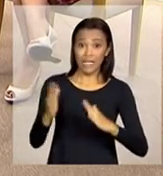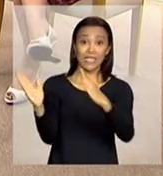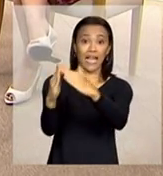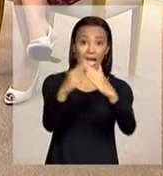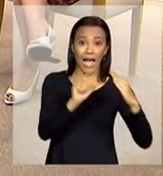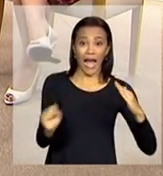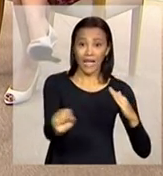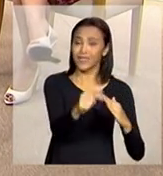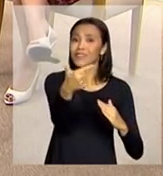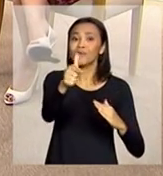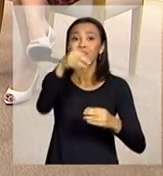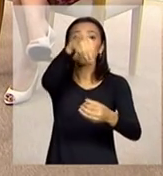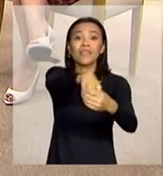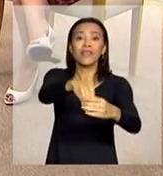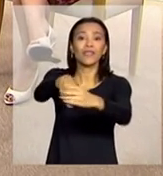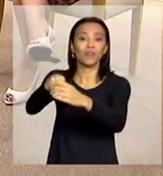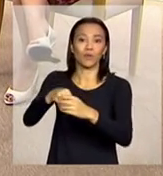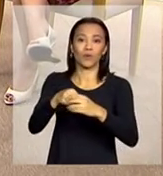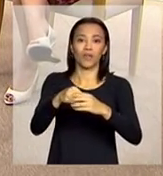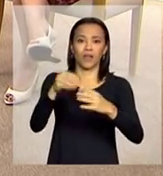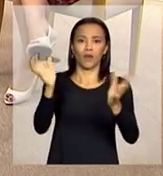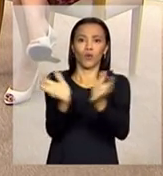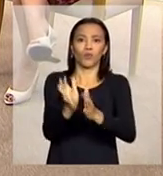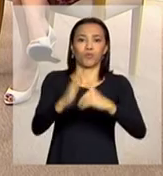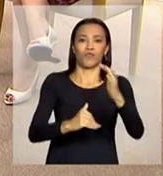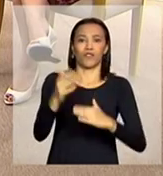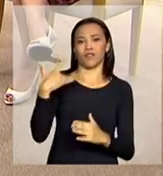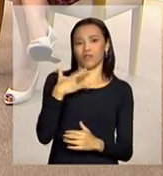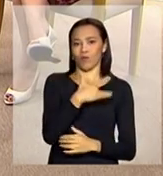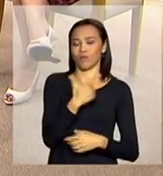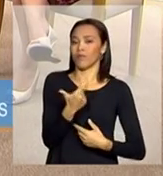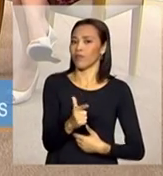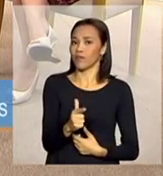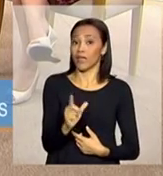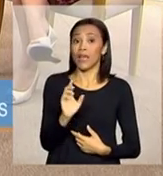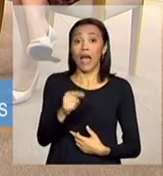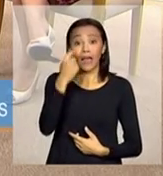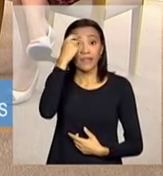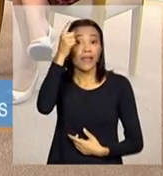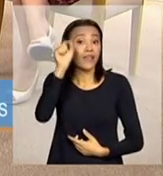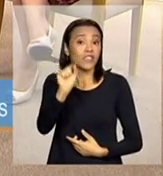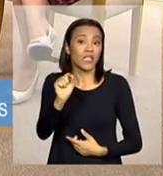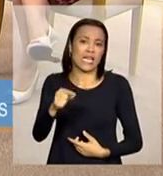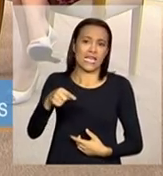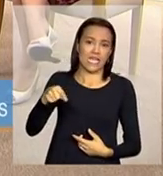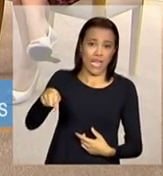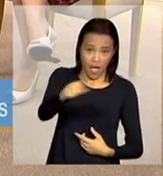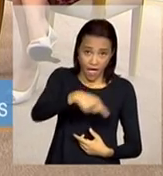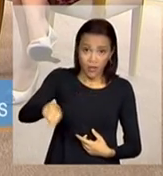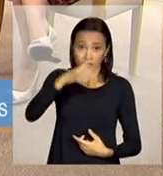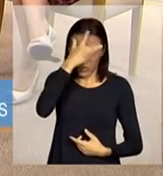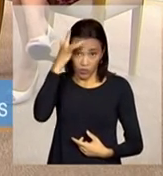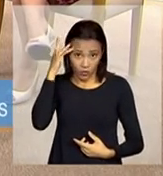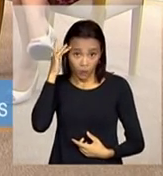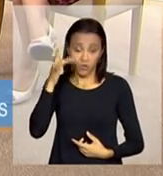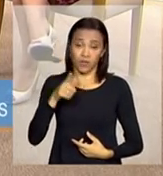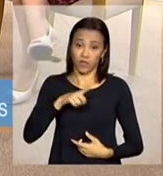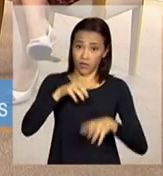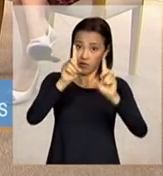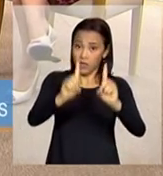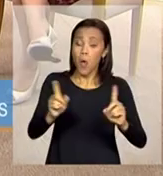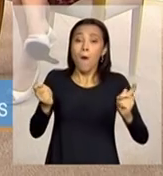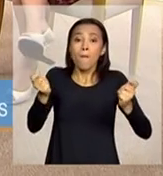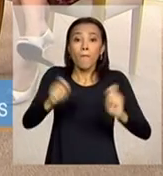tem equipe de saúde lá dentro porque na verdade a ideia é que essas pessoas elas possam contar com os